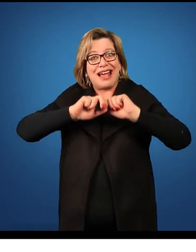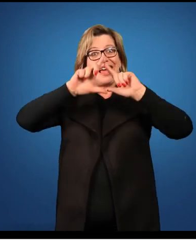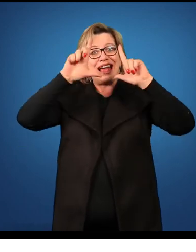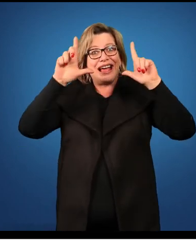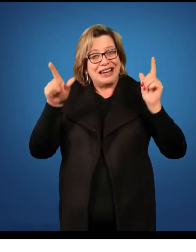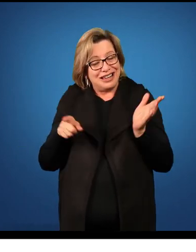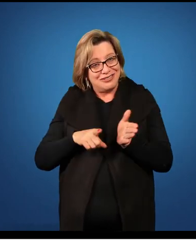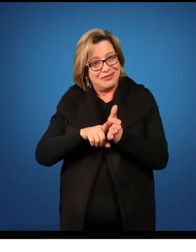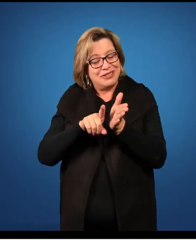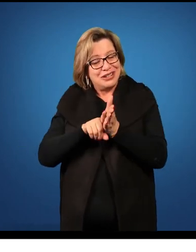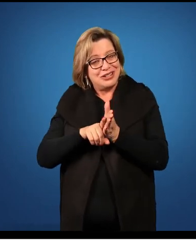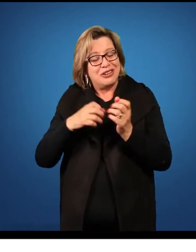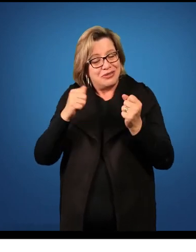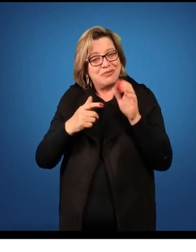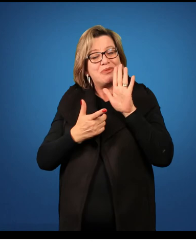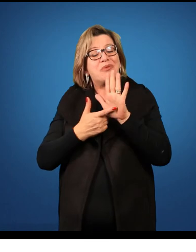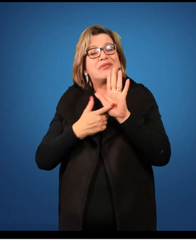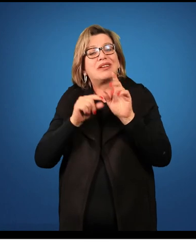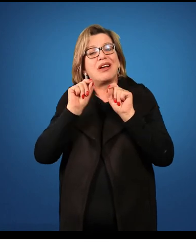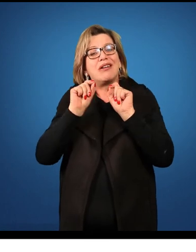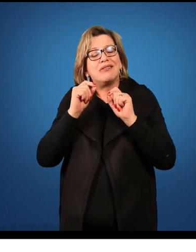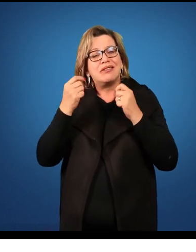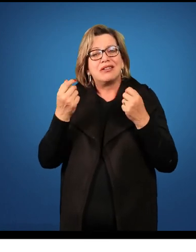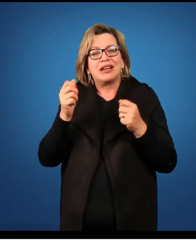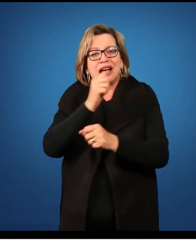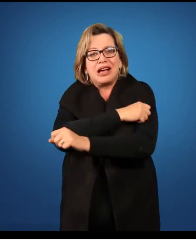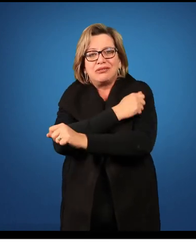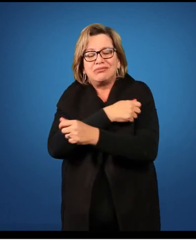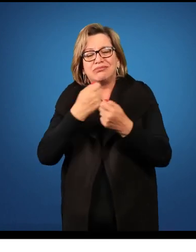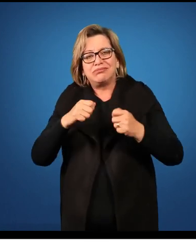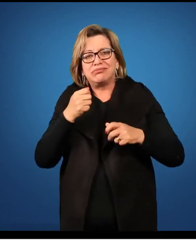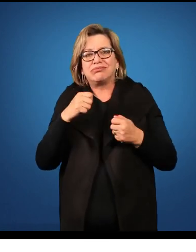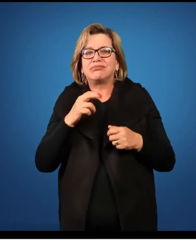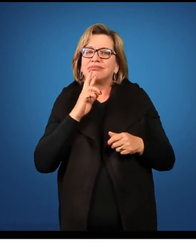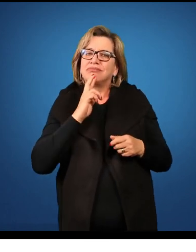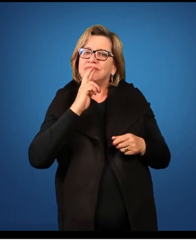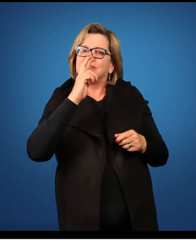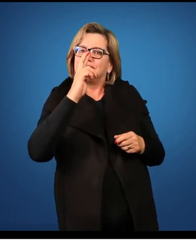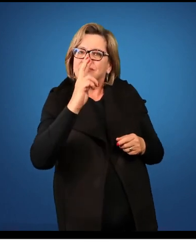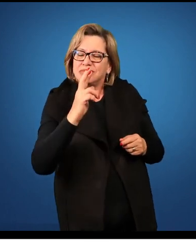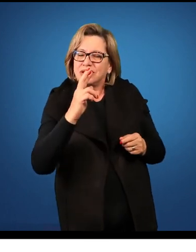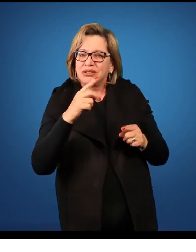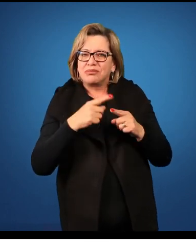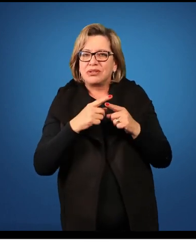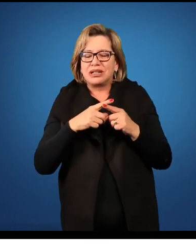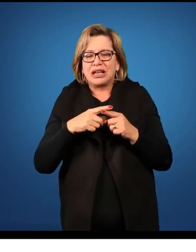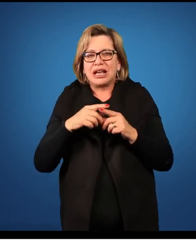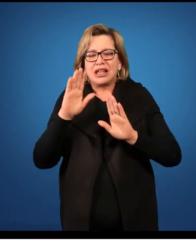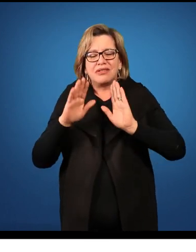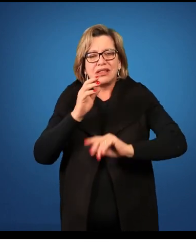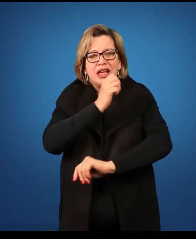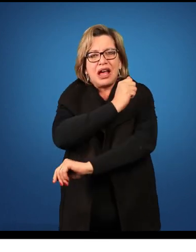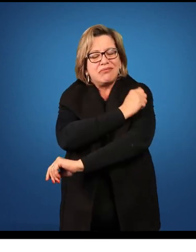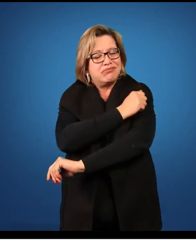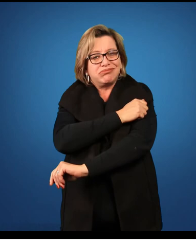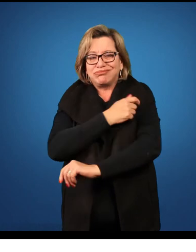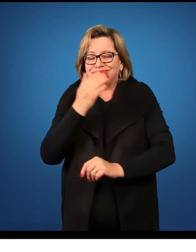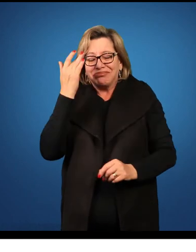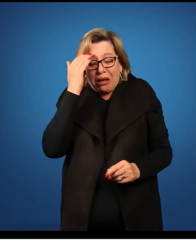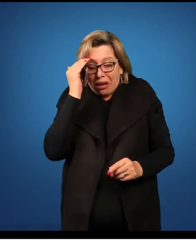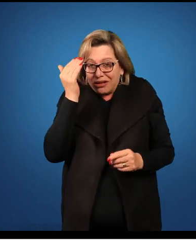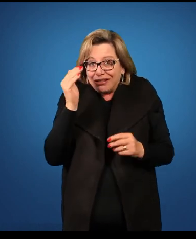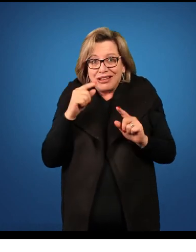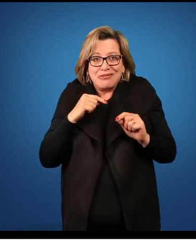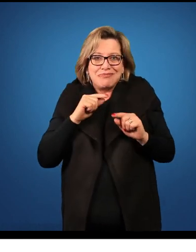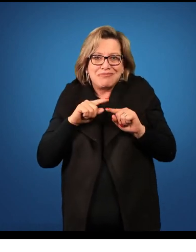que eu quero que o aluno desenvolva, porque em alguns momentos o aluno pode não entender essa atividade e ele não desenvolver, não vai ter um bom